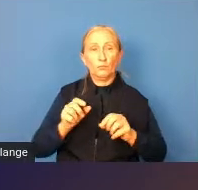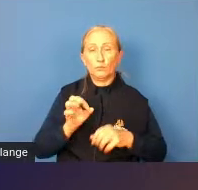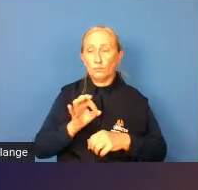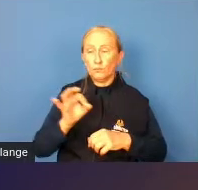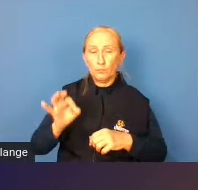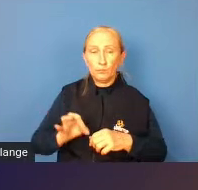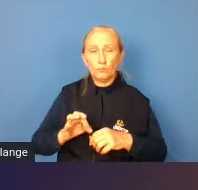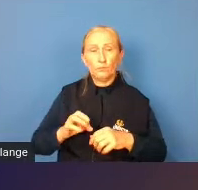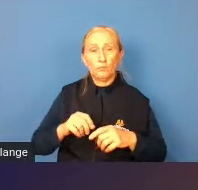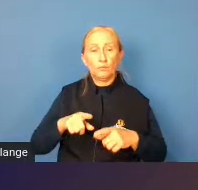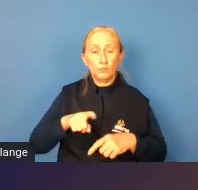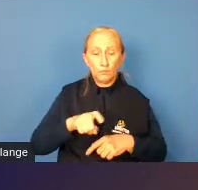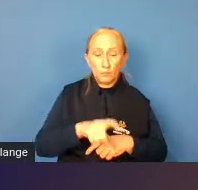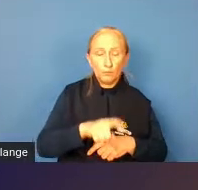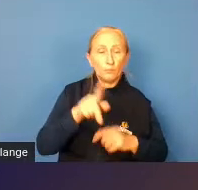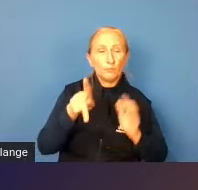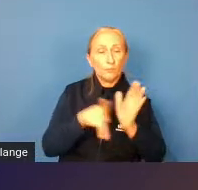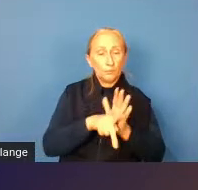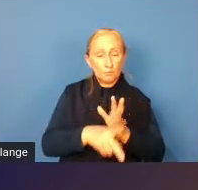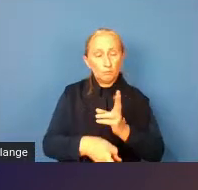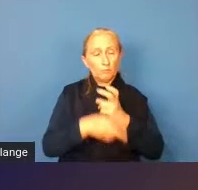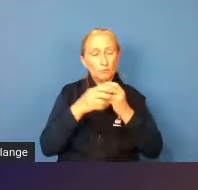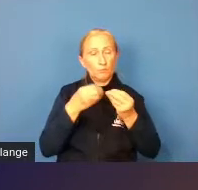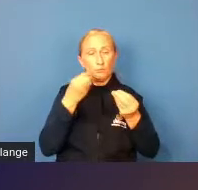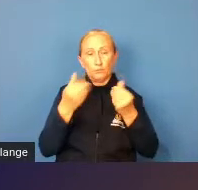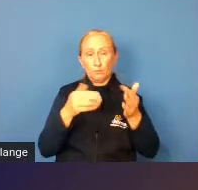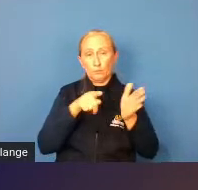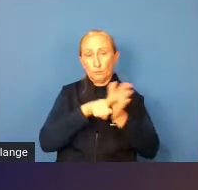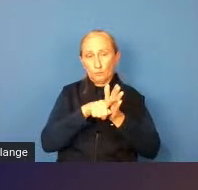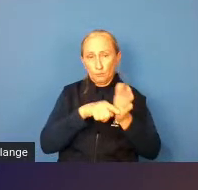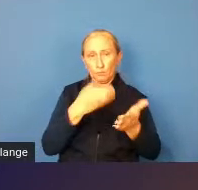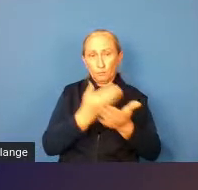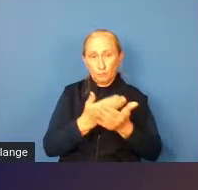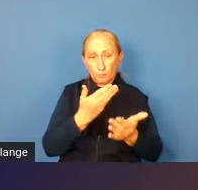dele então isso também já foi perceptível em vários estudos